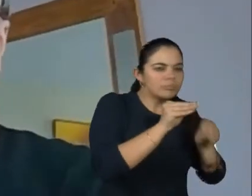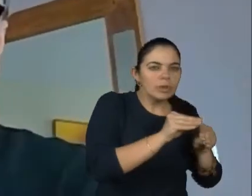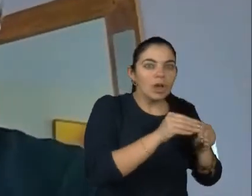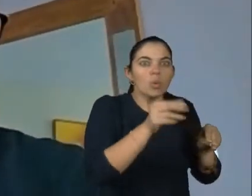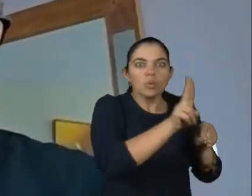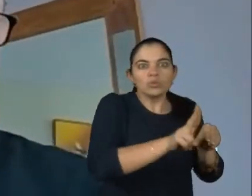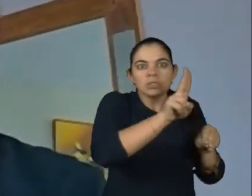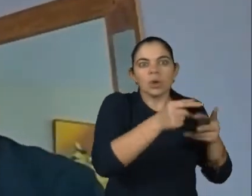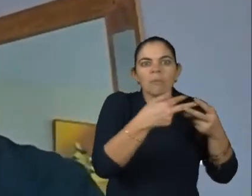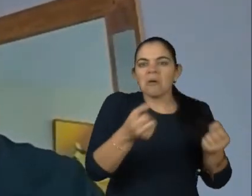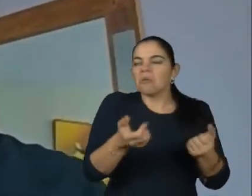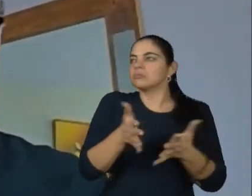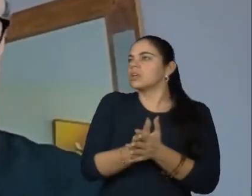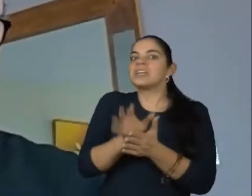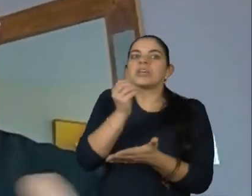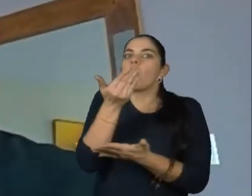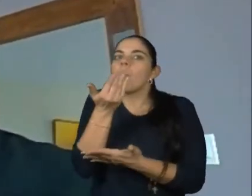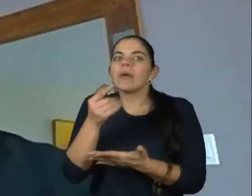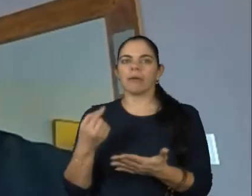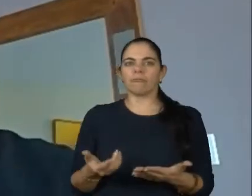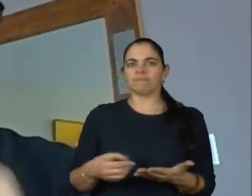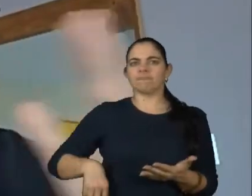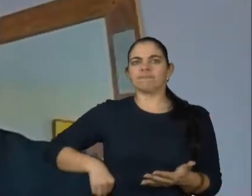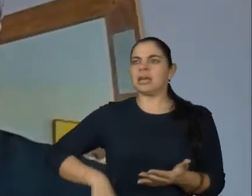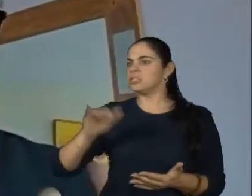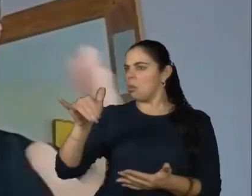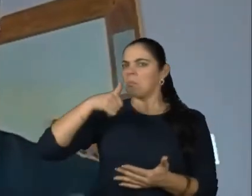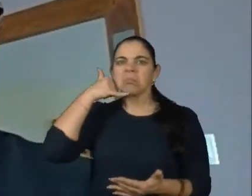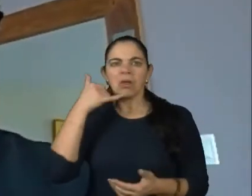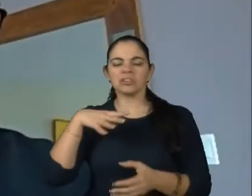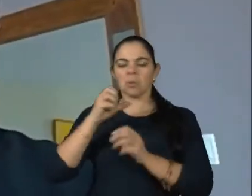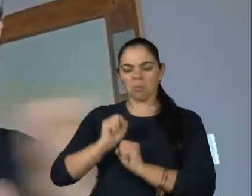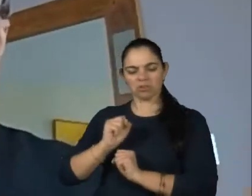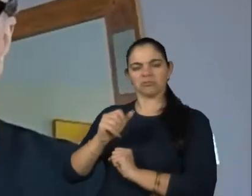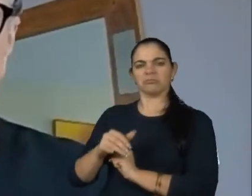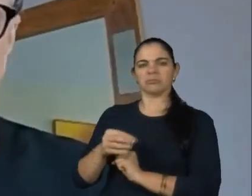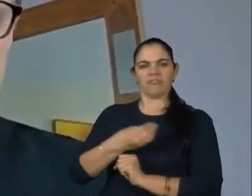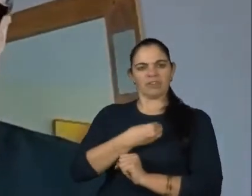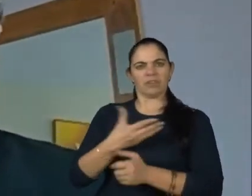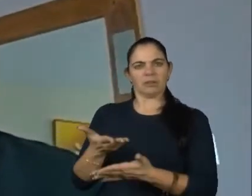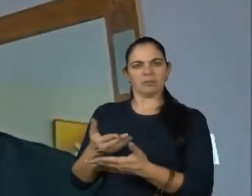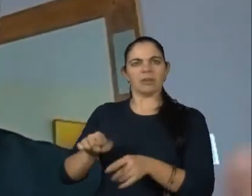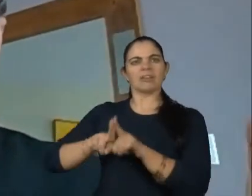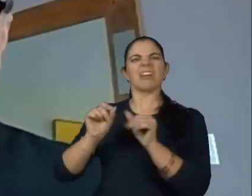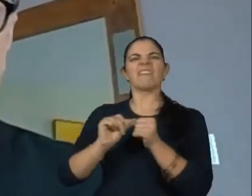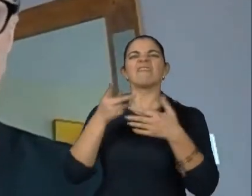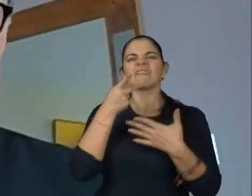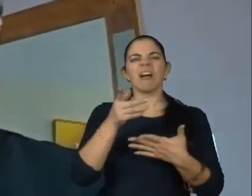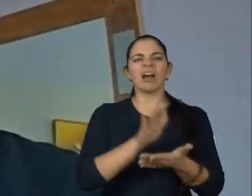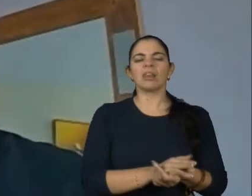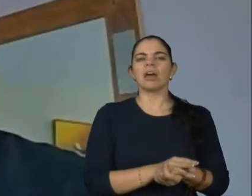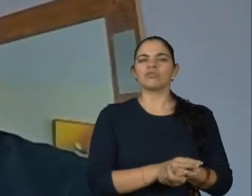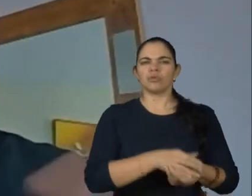equipamento A, B ou C, se eu sei comer, se eu sei me virar, se eu posso viver, quem é que não tomou os pileques na fase final de